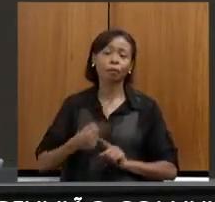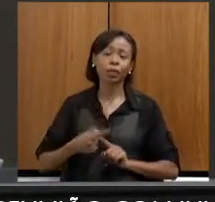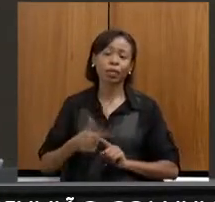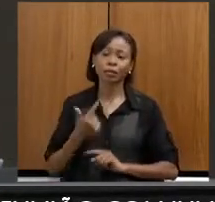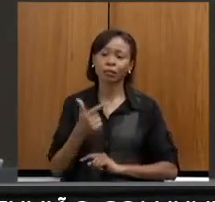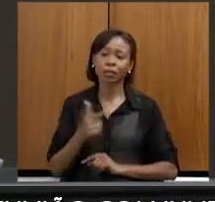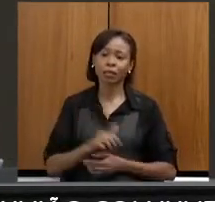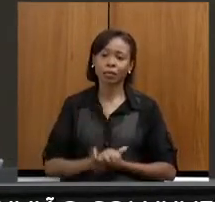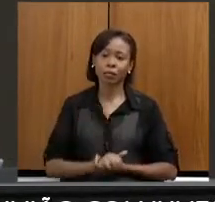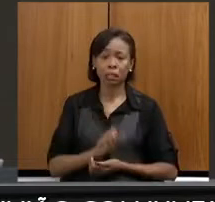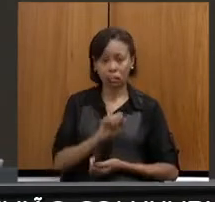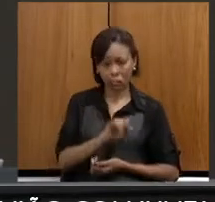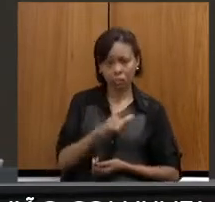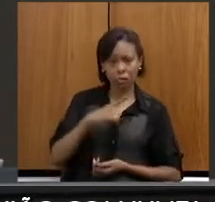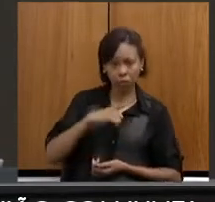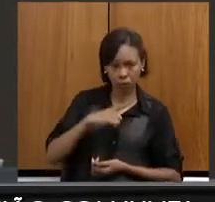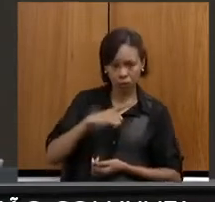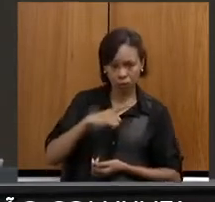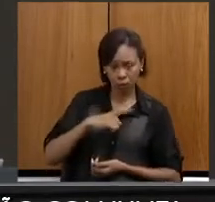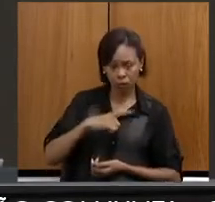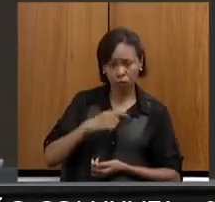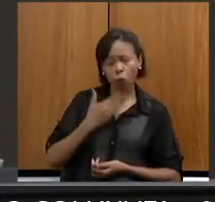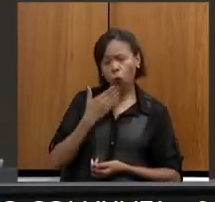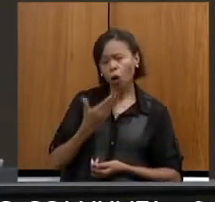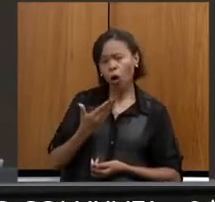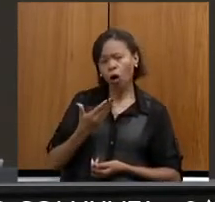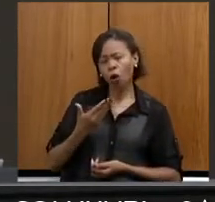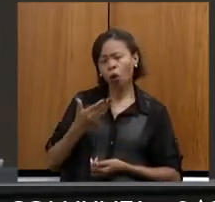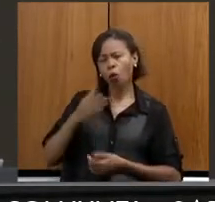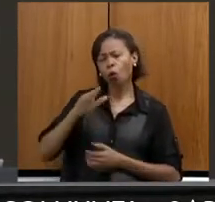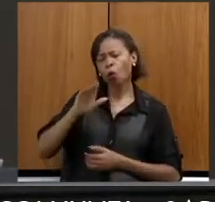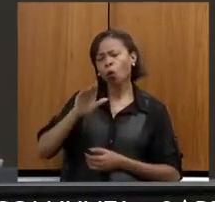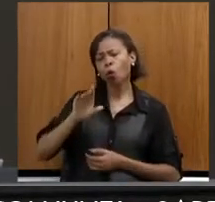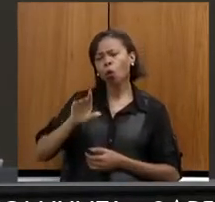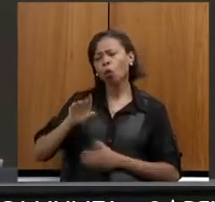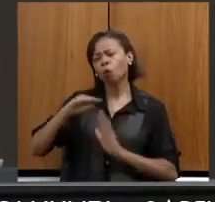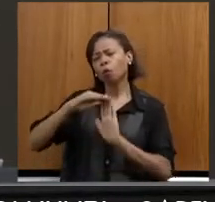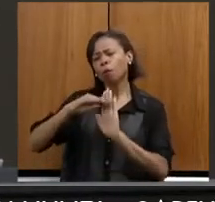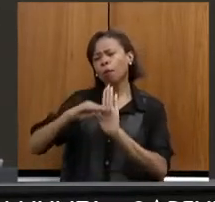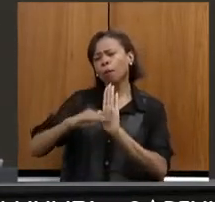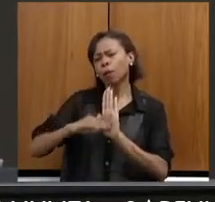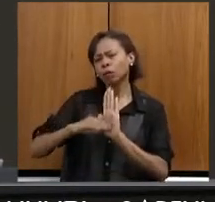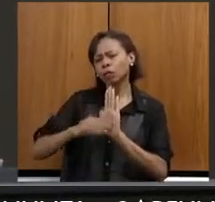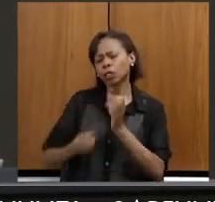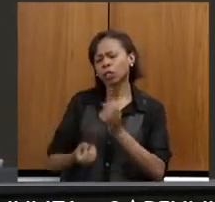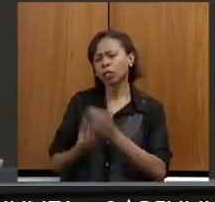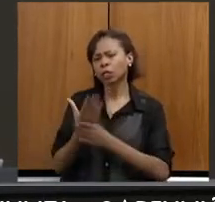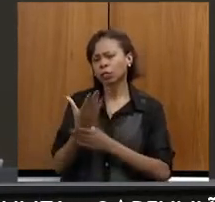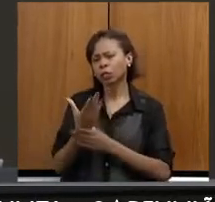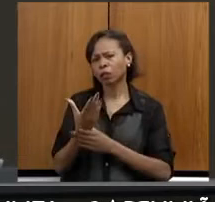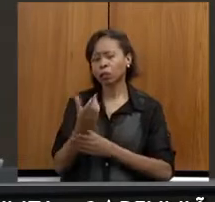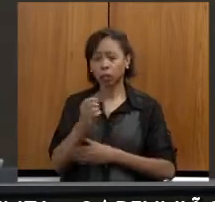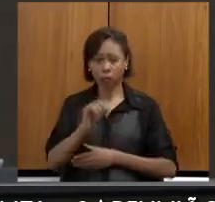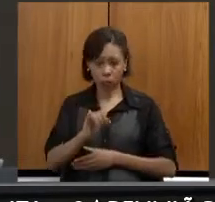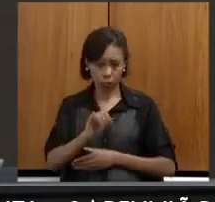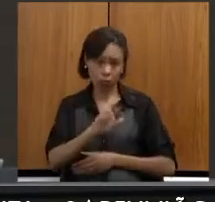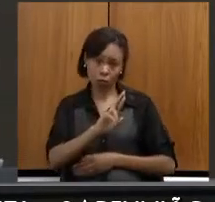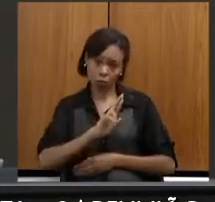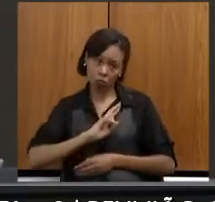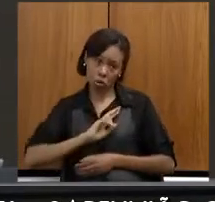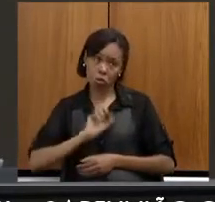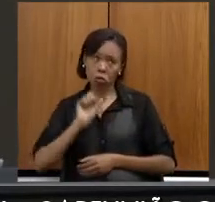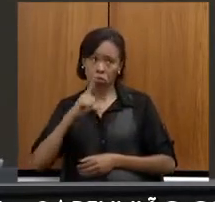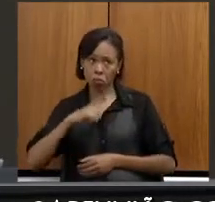afirmativo, qual cronograma de implantação? Se a resposta for afirmativa.